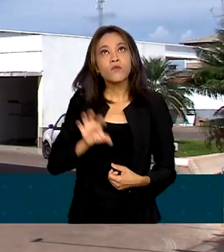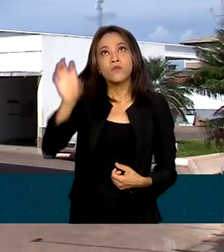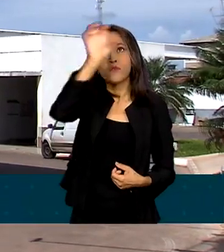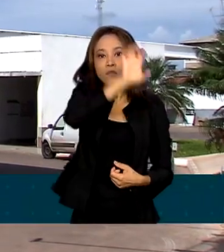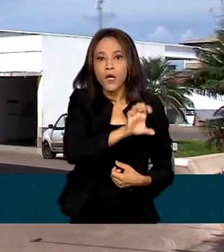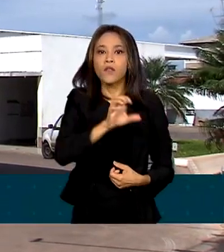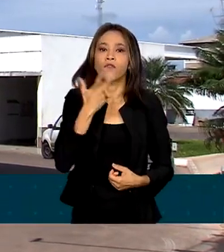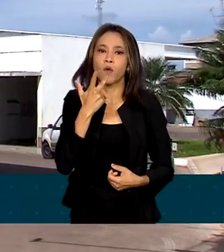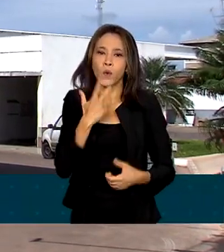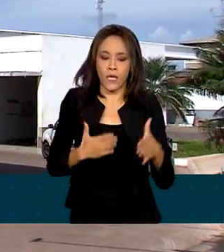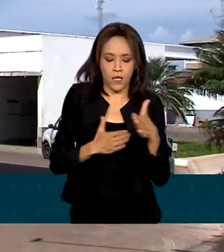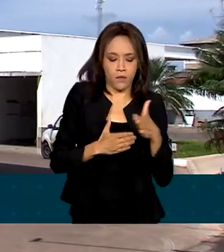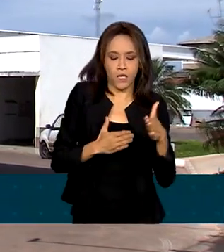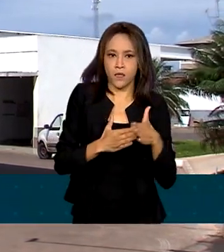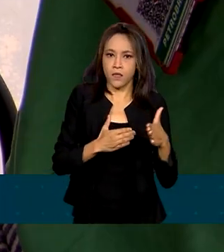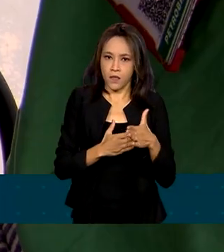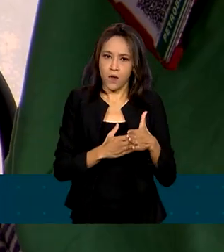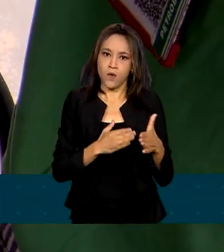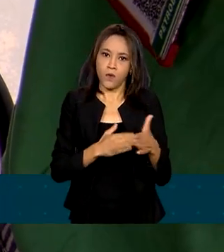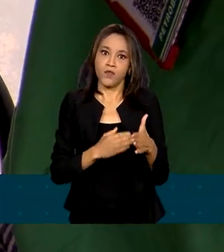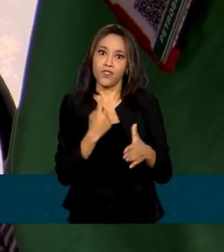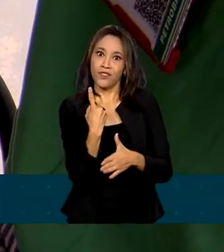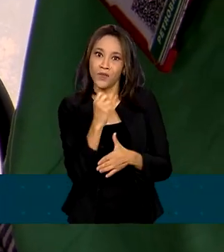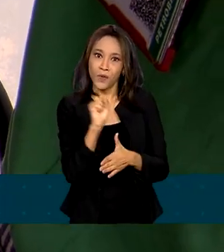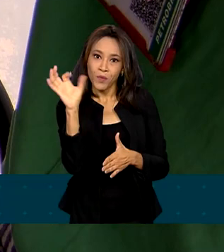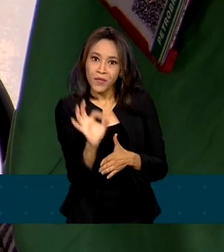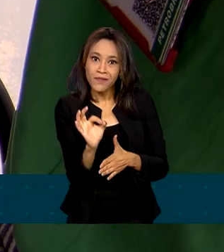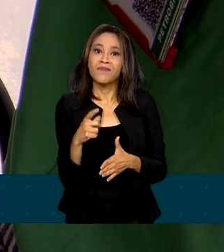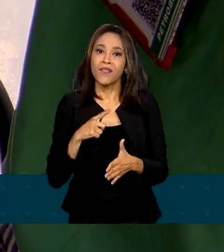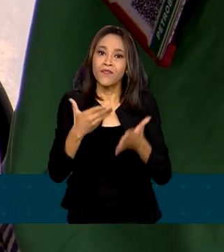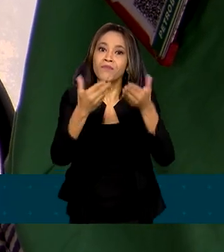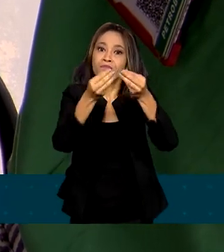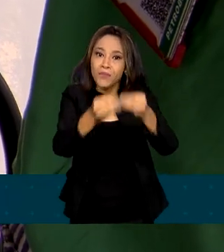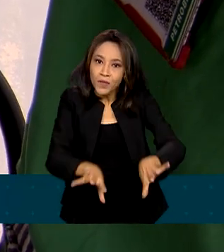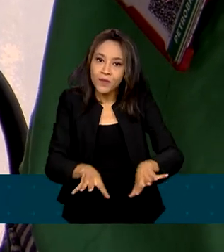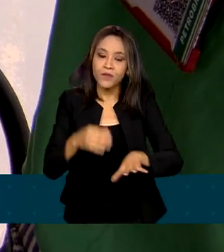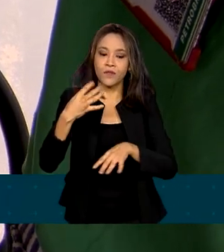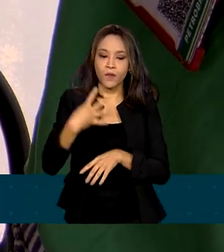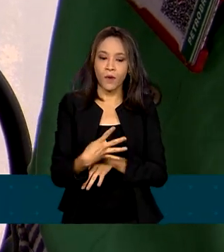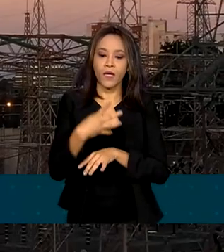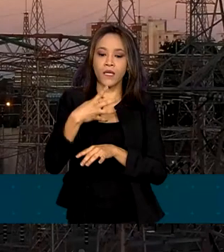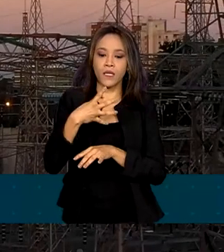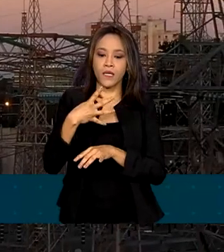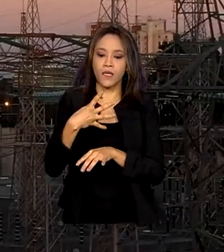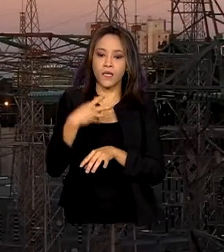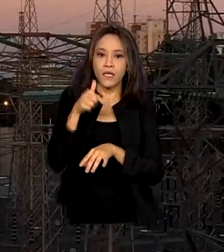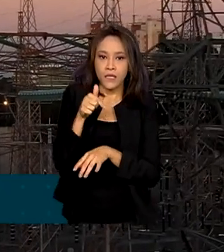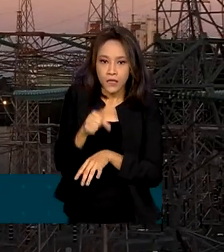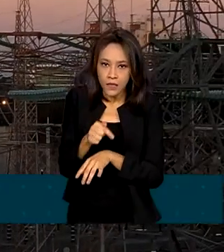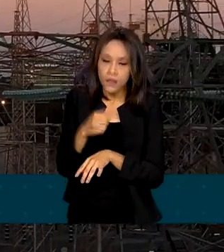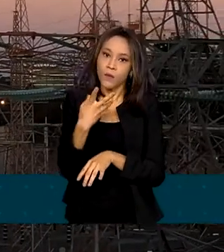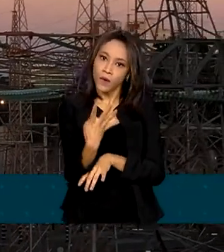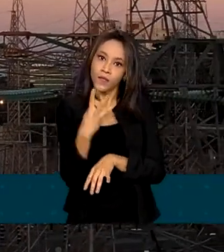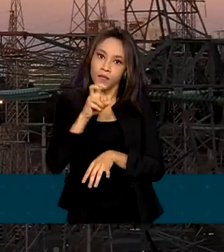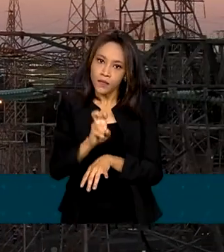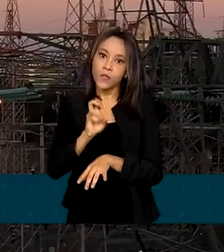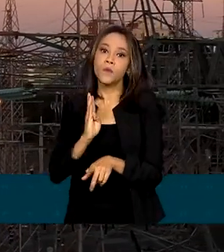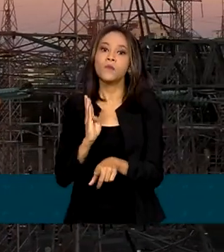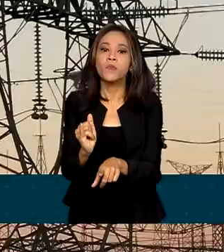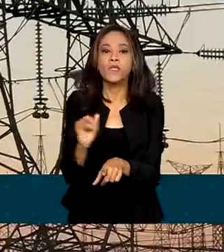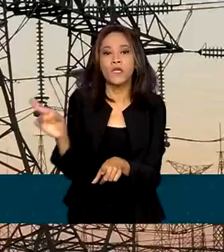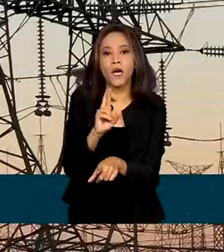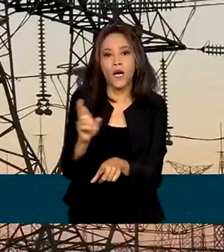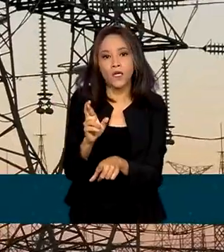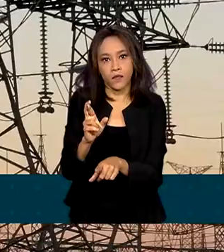limitação da alíquota em 18% gerou perdas de 45 bilhões de reais no último semestre de 2022.